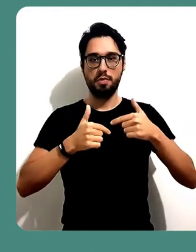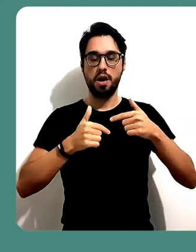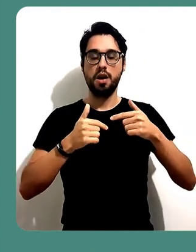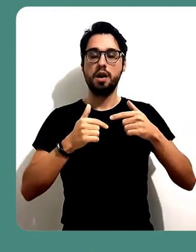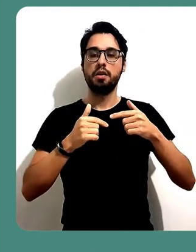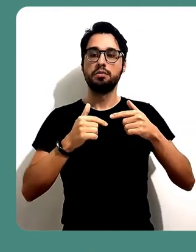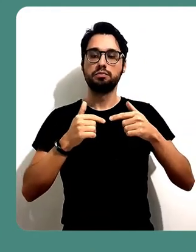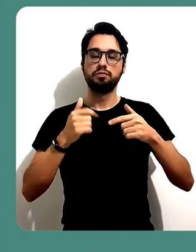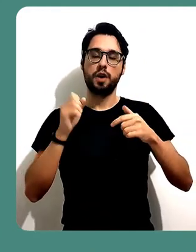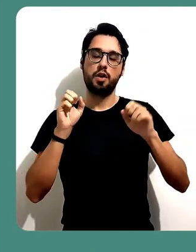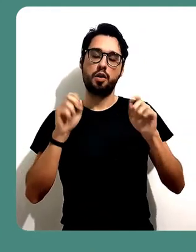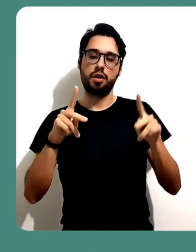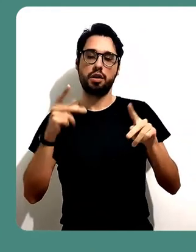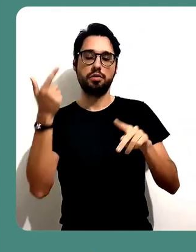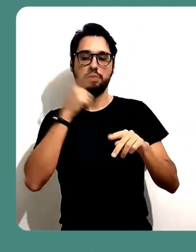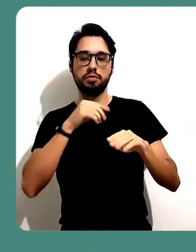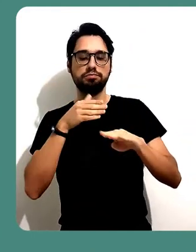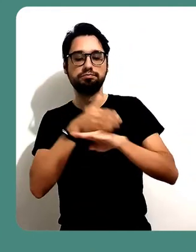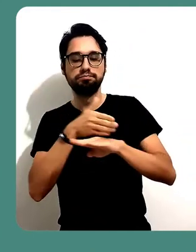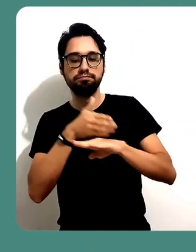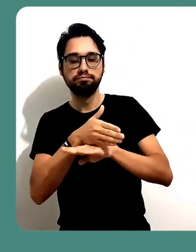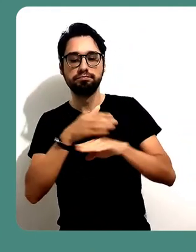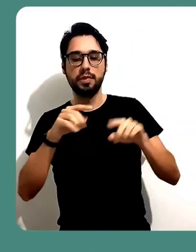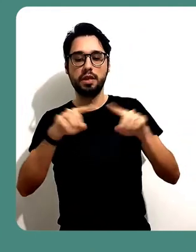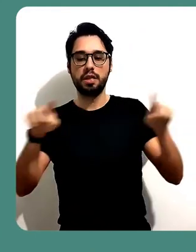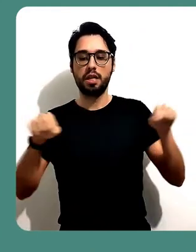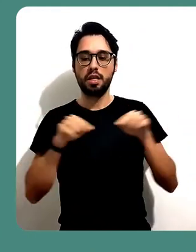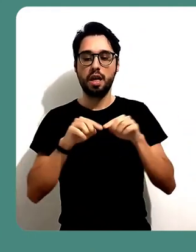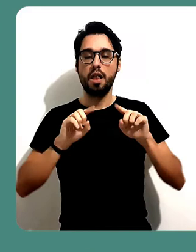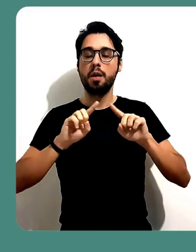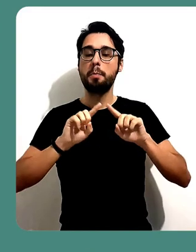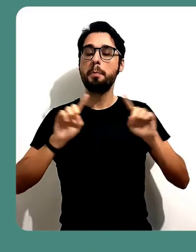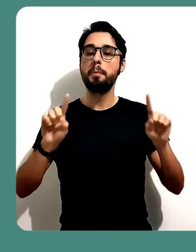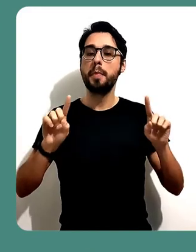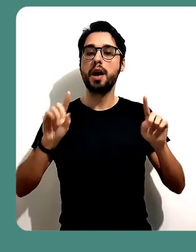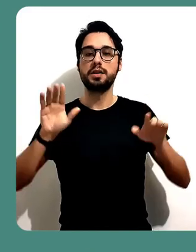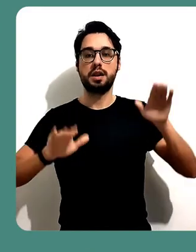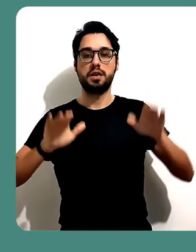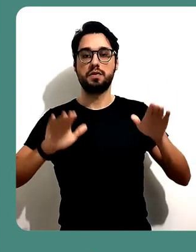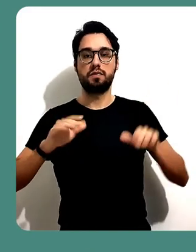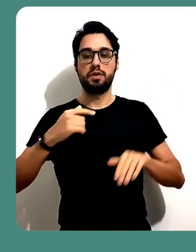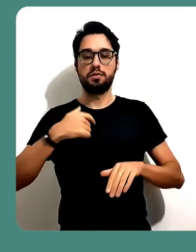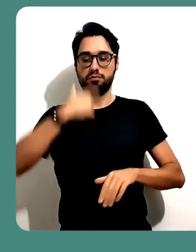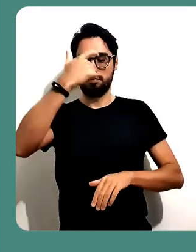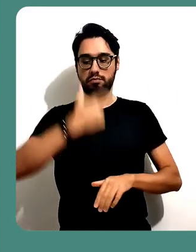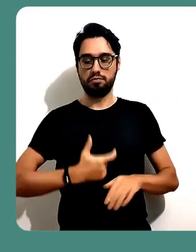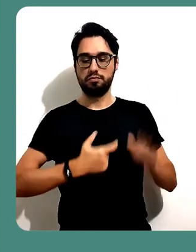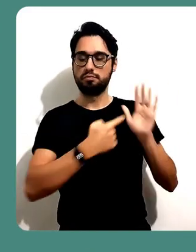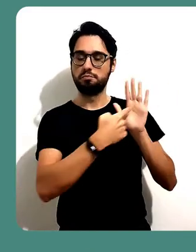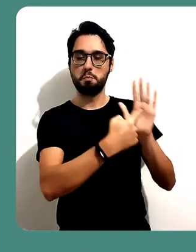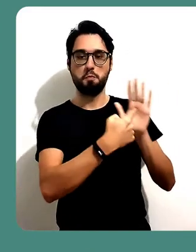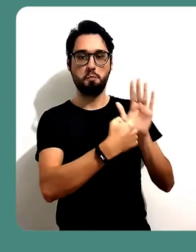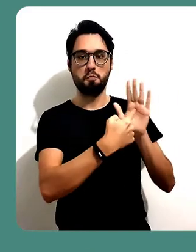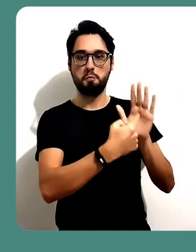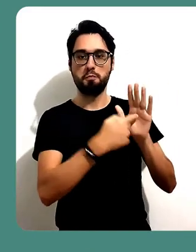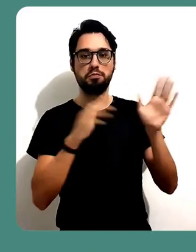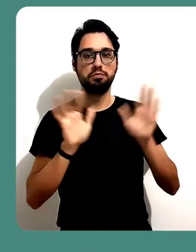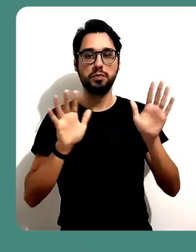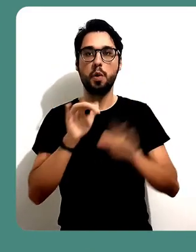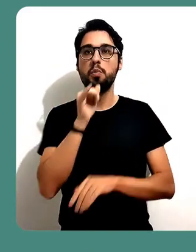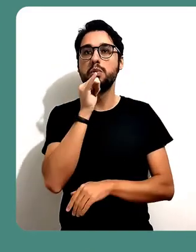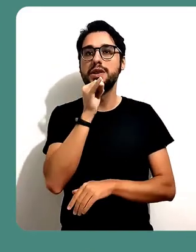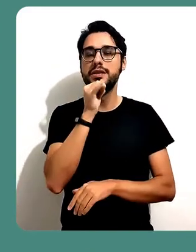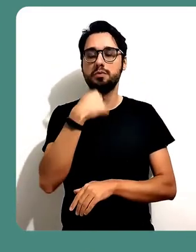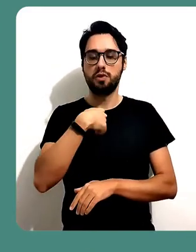participar. Mas nem sempre é você quem é o apresentador. Por exemplo, você pode ser um professor, convidar